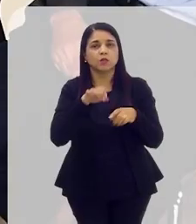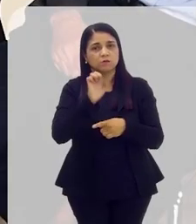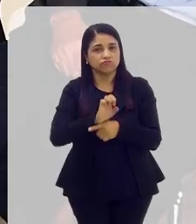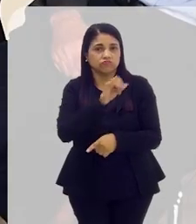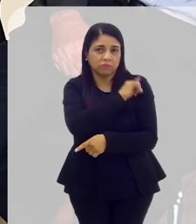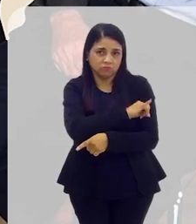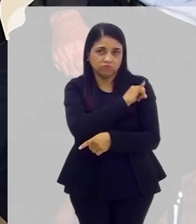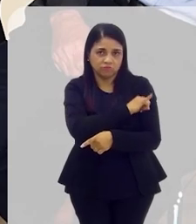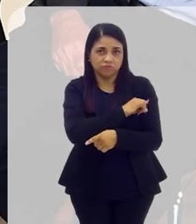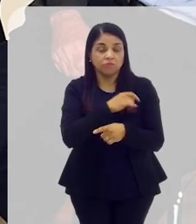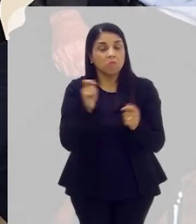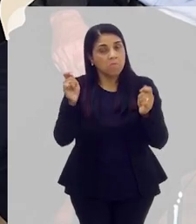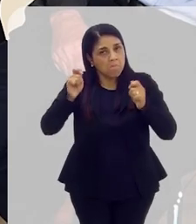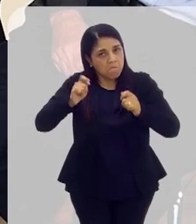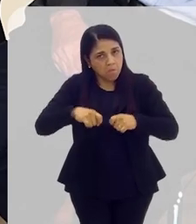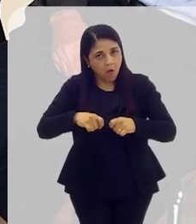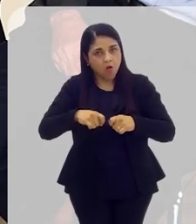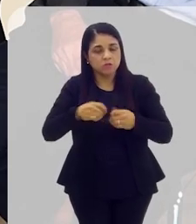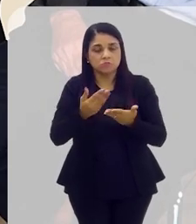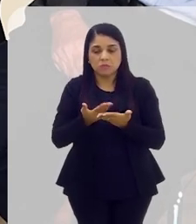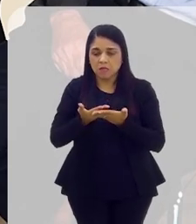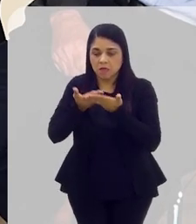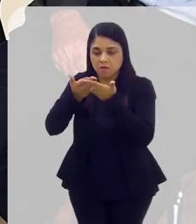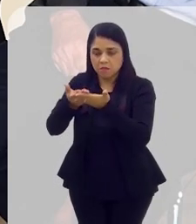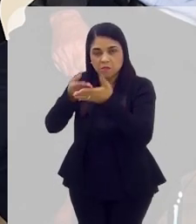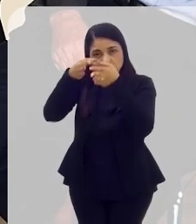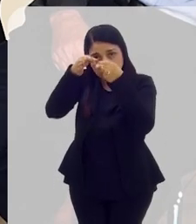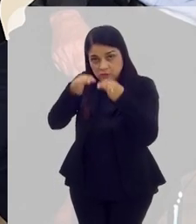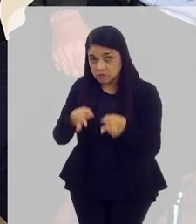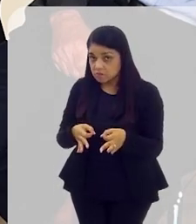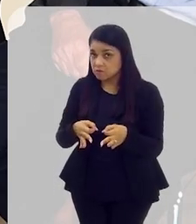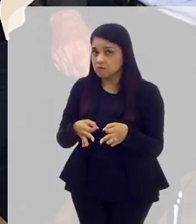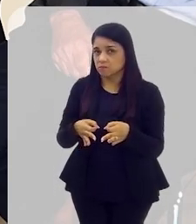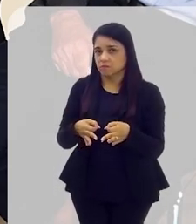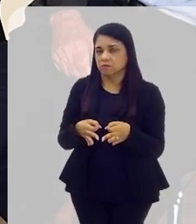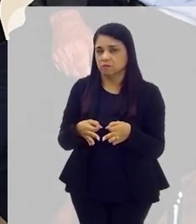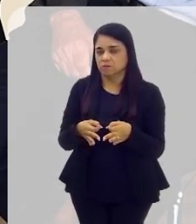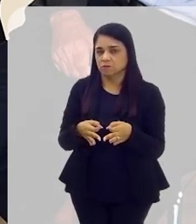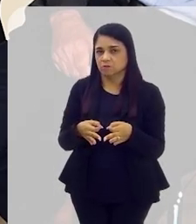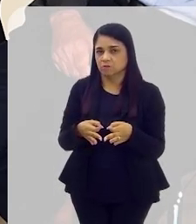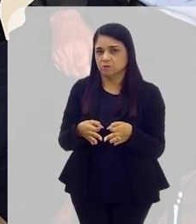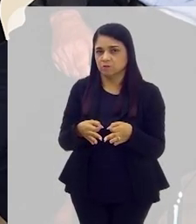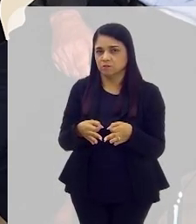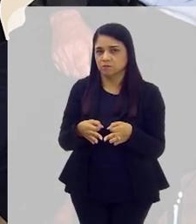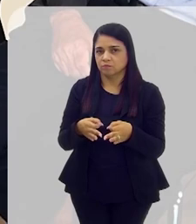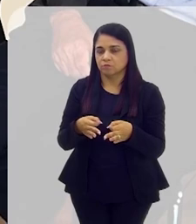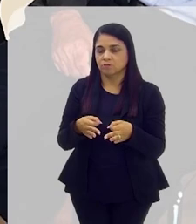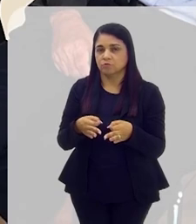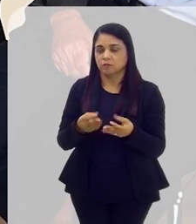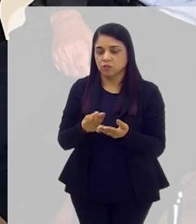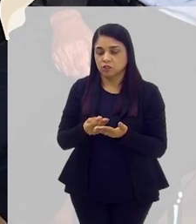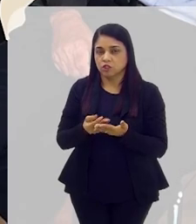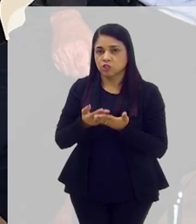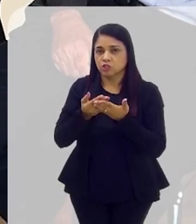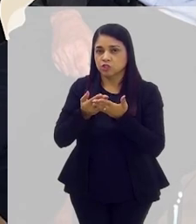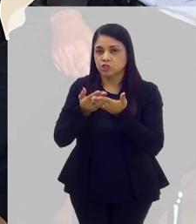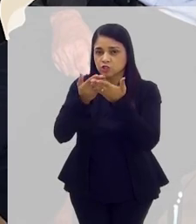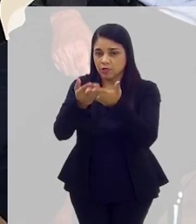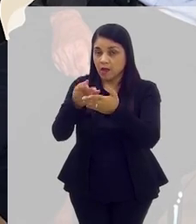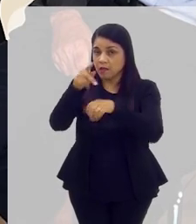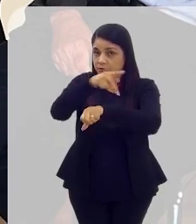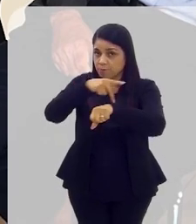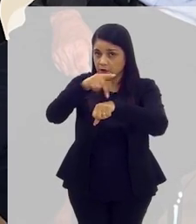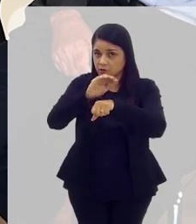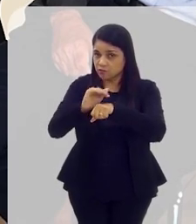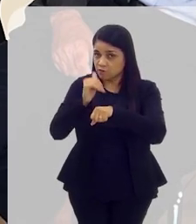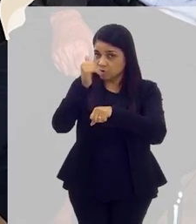para que, justamente, possa fazer o encaminhamento devido para que isso chegue no estrangeiro e